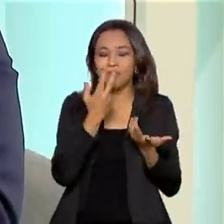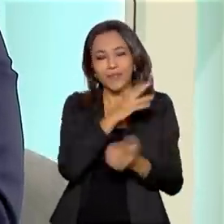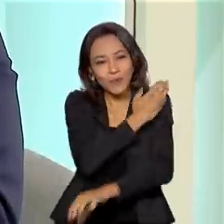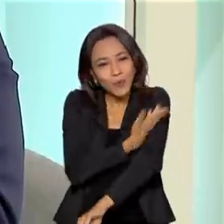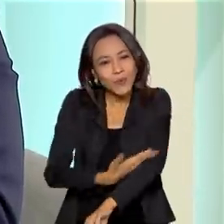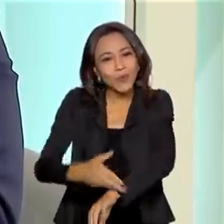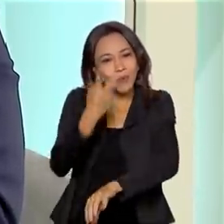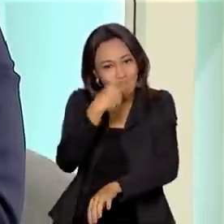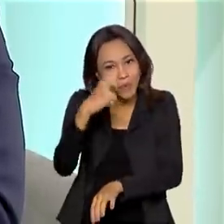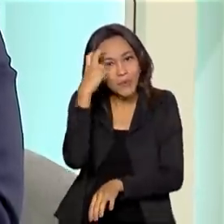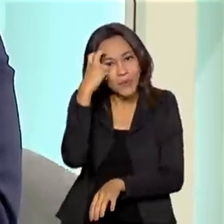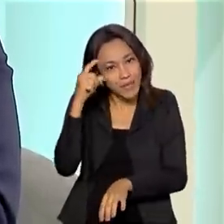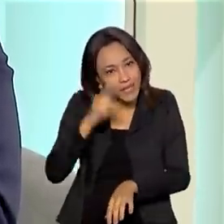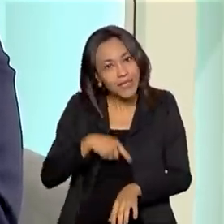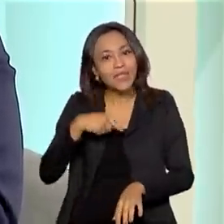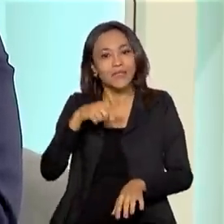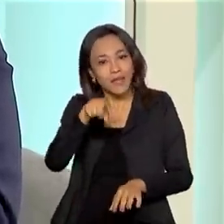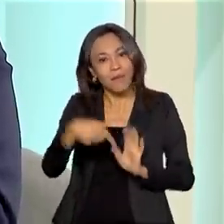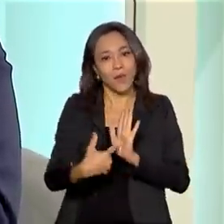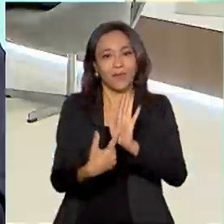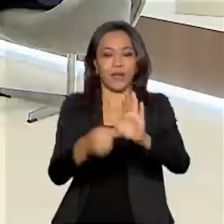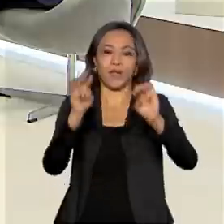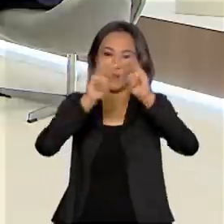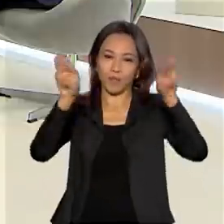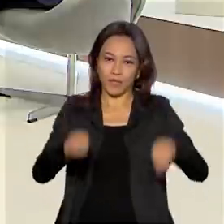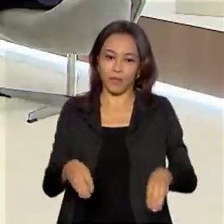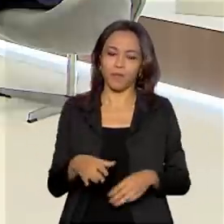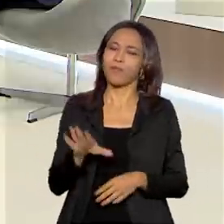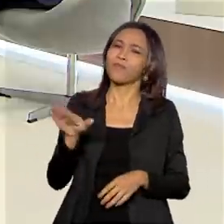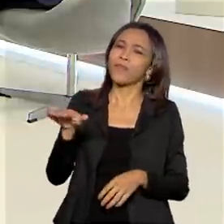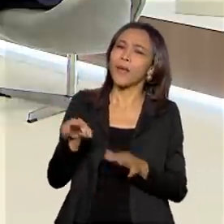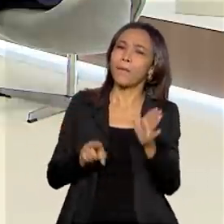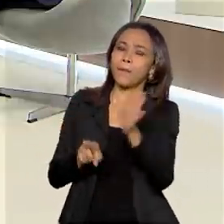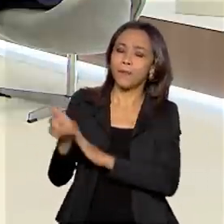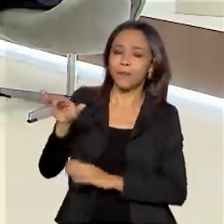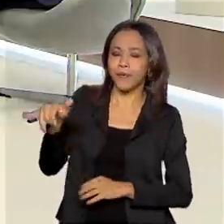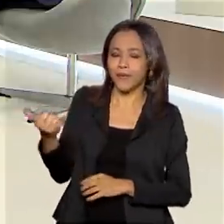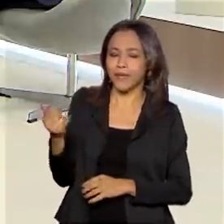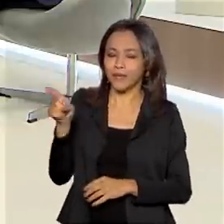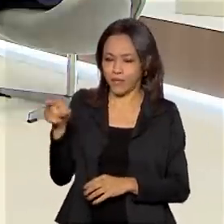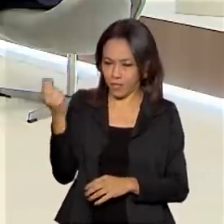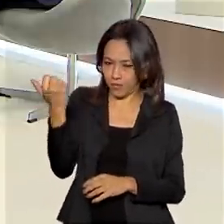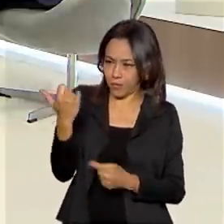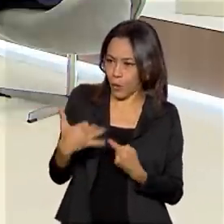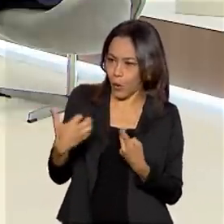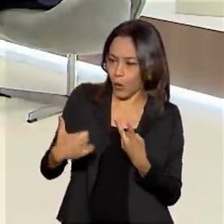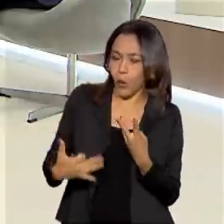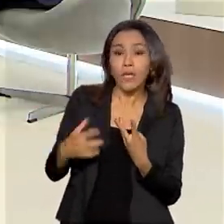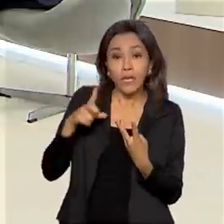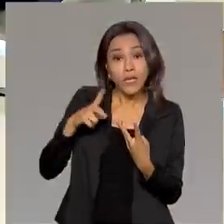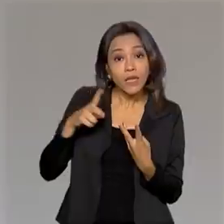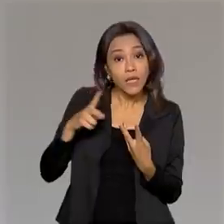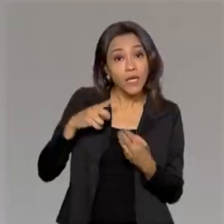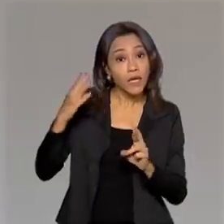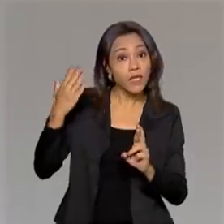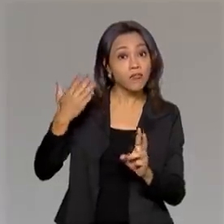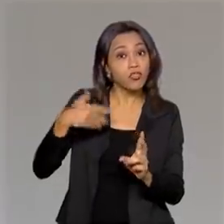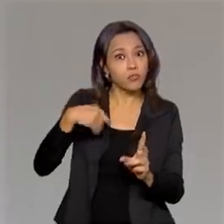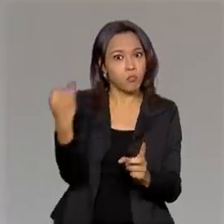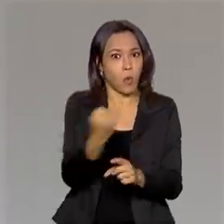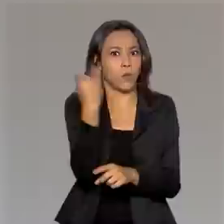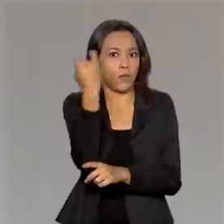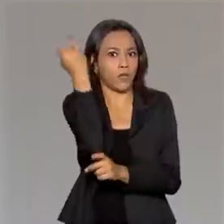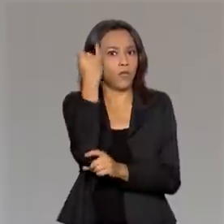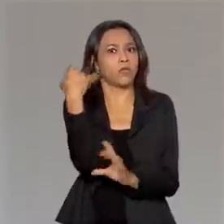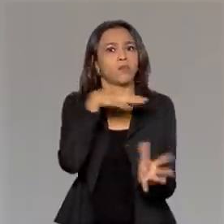hábitos culturais e isso é refletido no museu. Deixa eu só aproveitar para perguntar, desses museus que o senhor citou, tem algum de relevância internacional? A gente vê muita